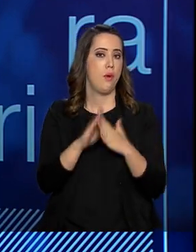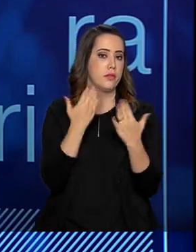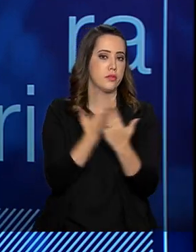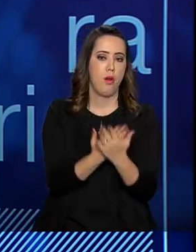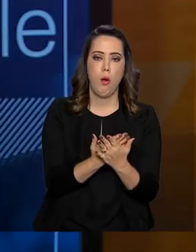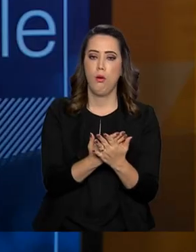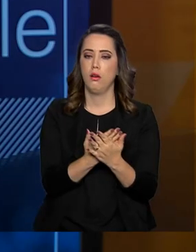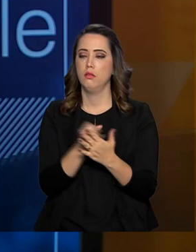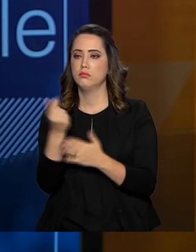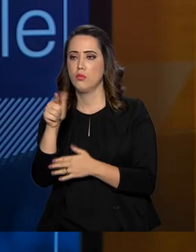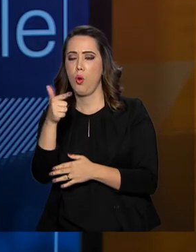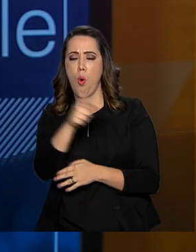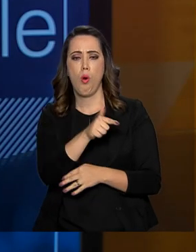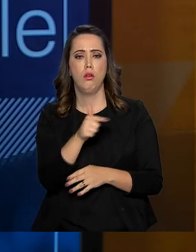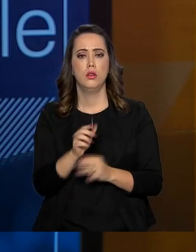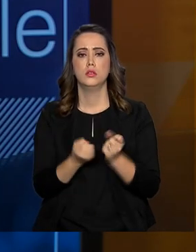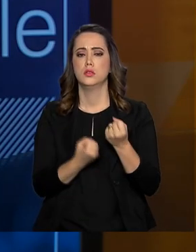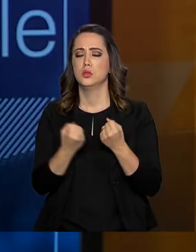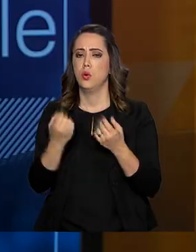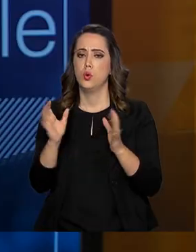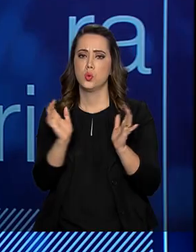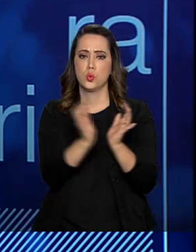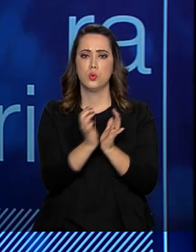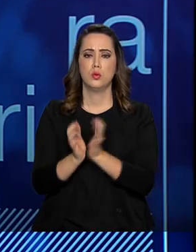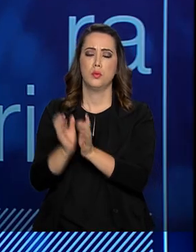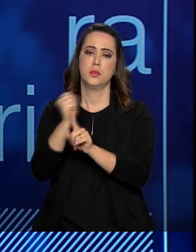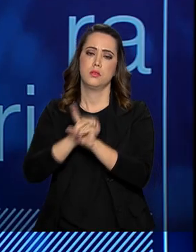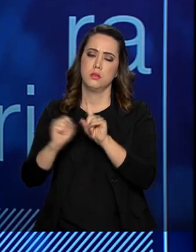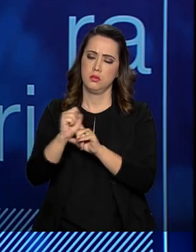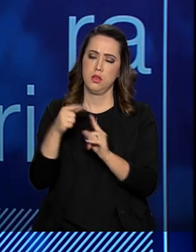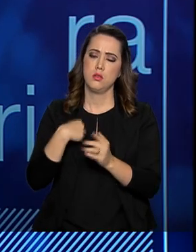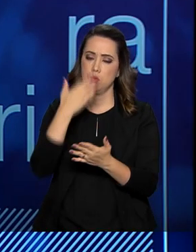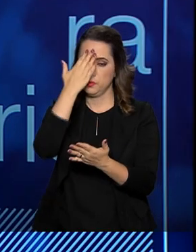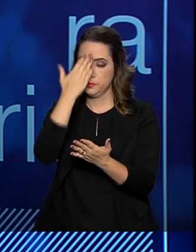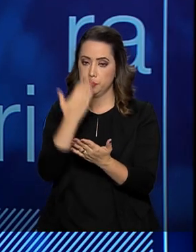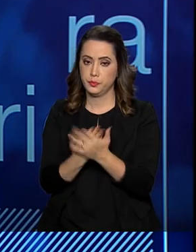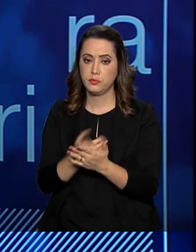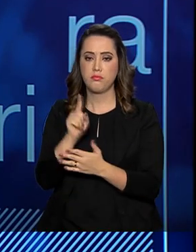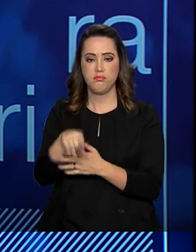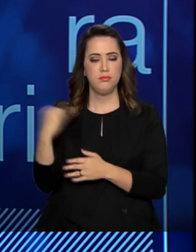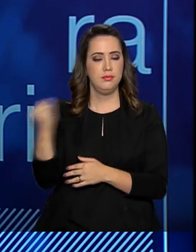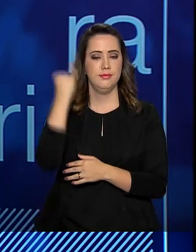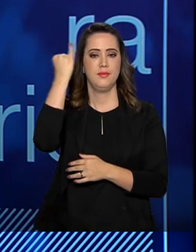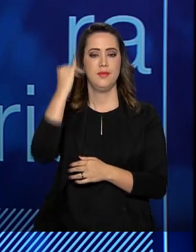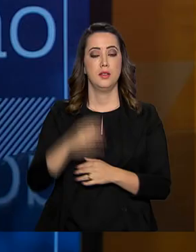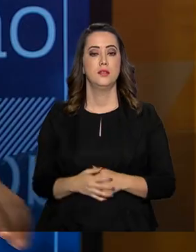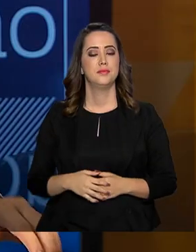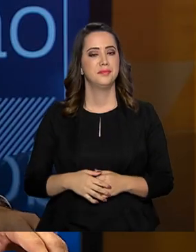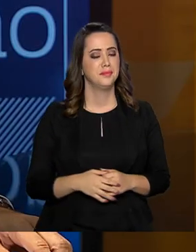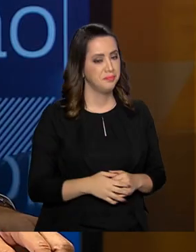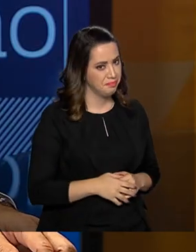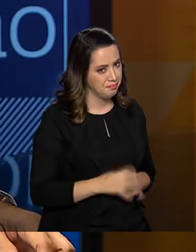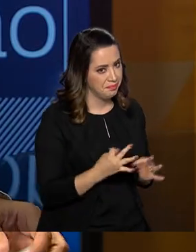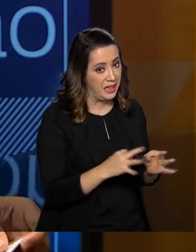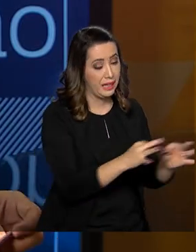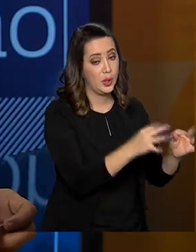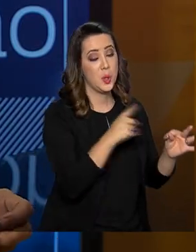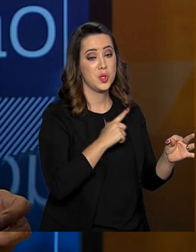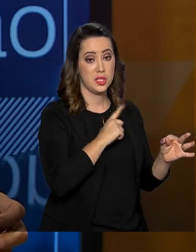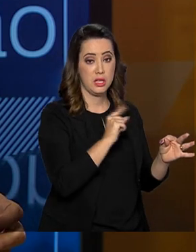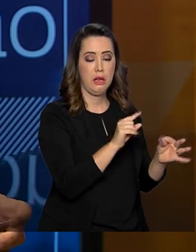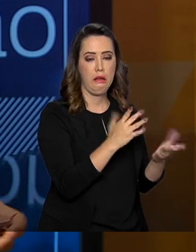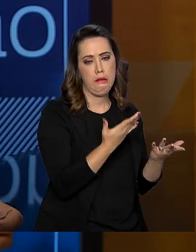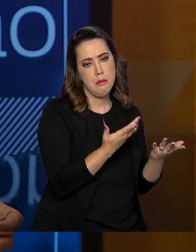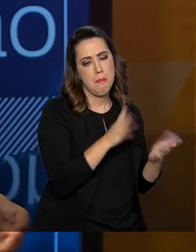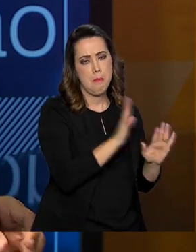escolas ou outros setores da sociedade. Então, eu creio que foi um êxito muito grande. Agora, além da tecnologia, a Secretaria